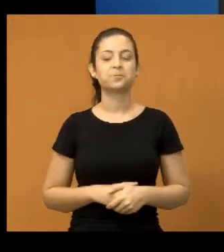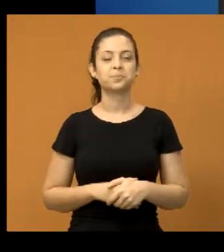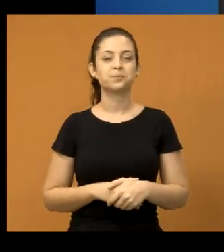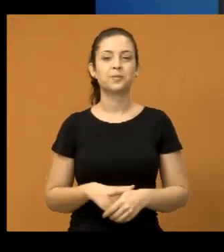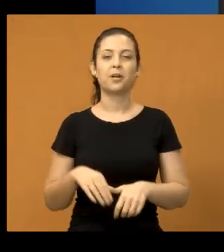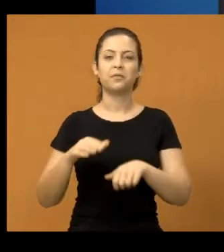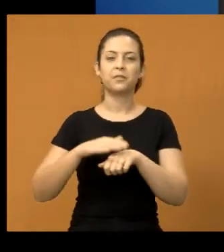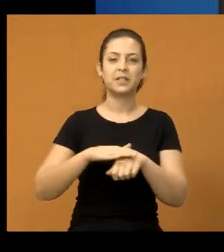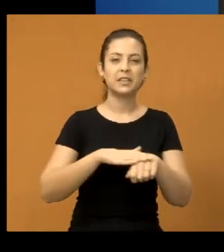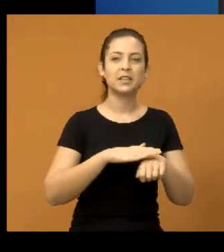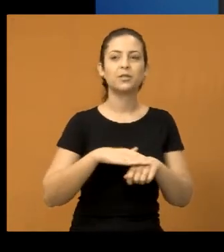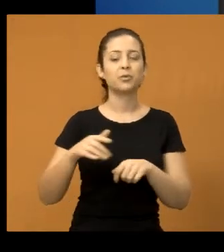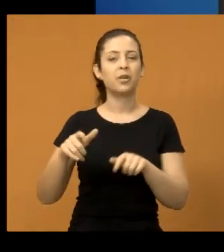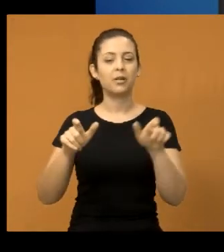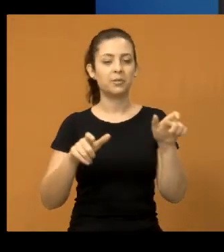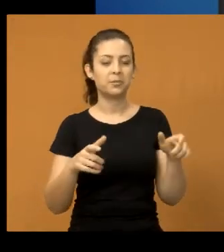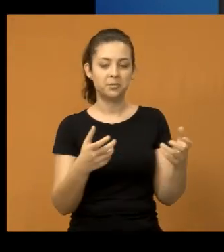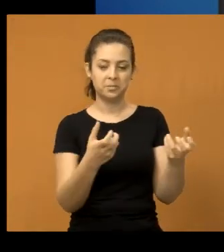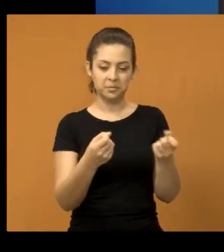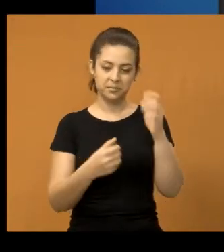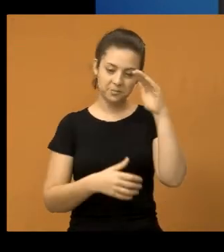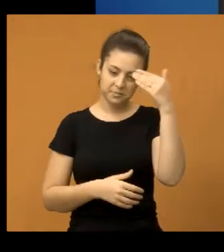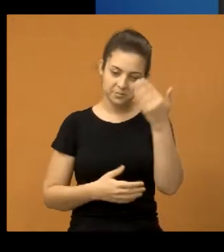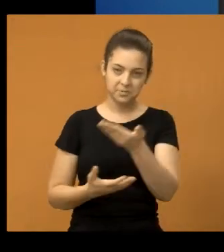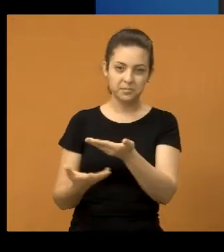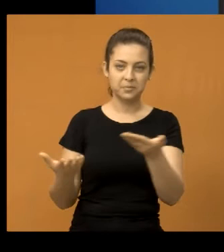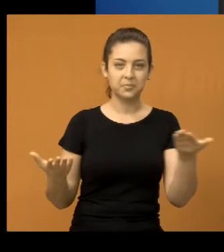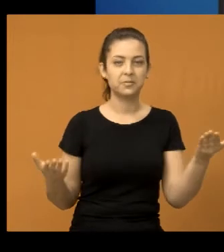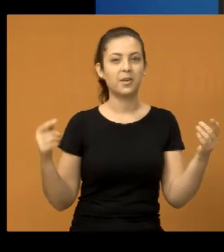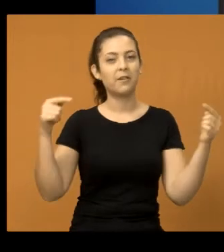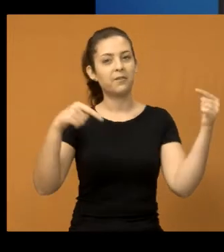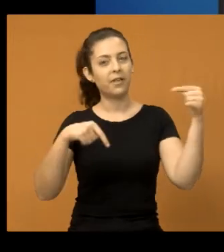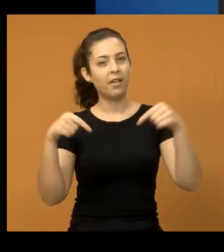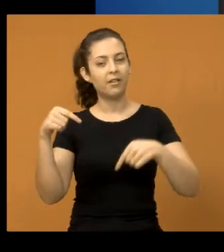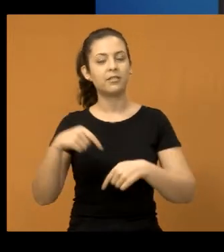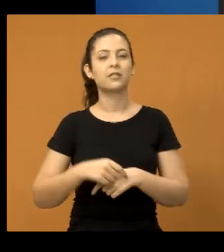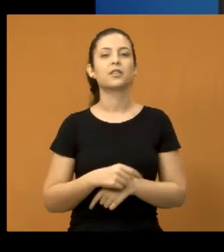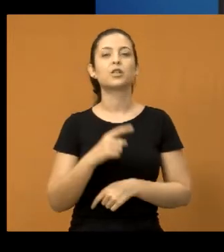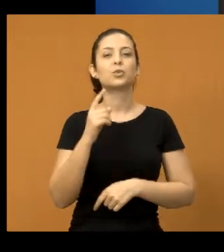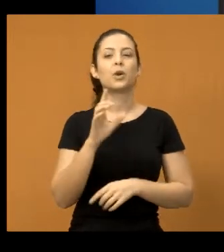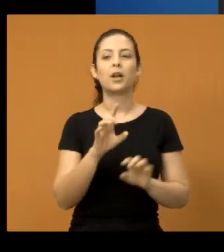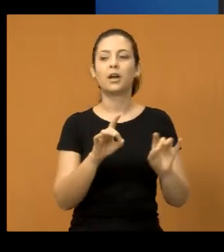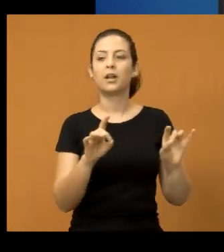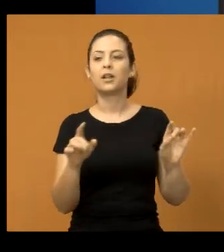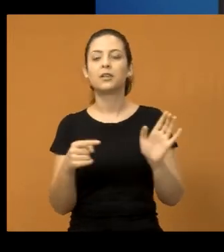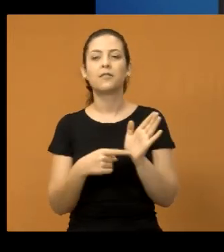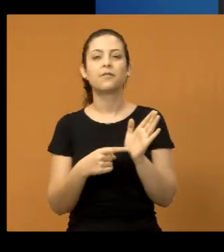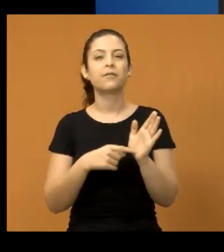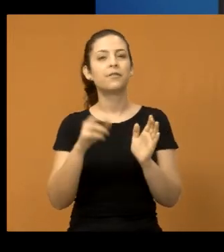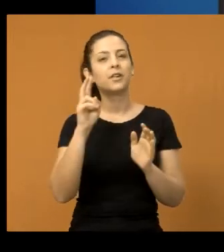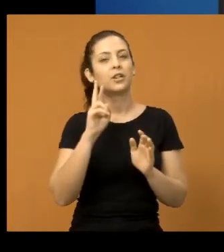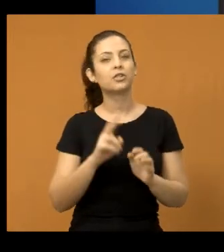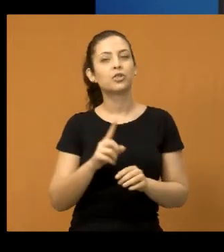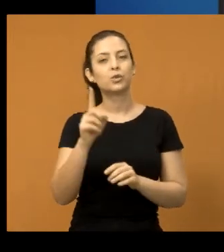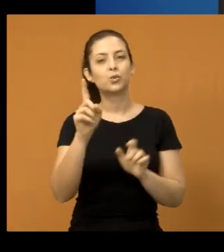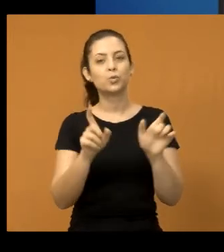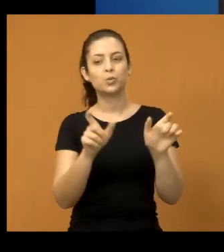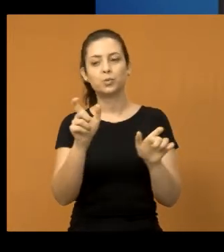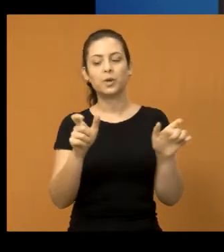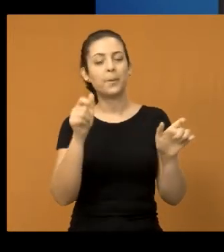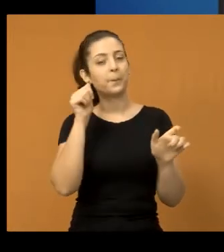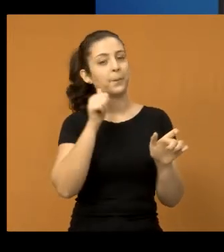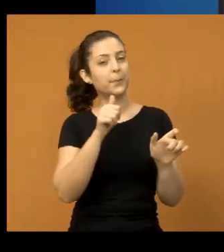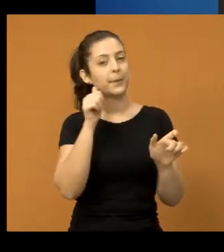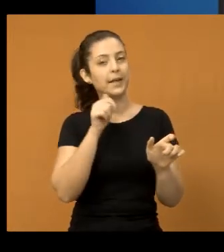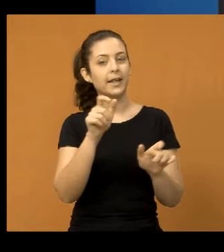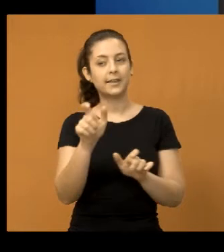que fizeram aqui, receberam aqui a homenagem pelos vereadores. Cada um dos vereadores indicou uma pessoa, uma